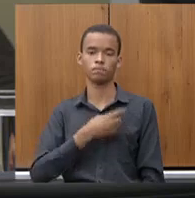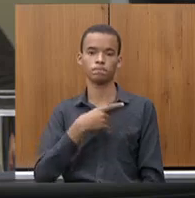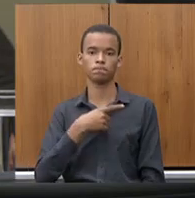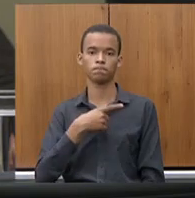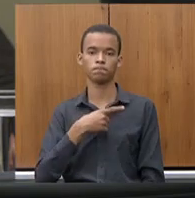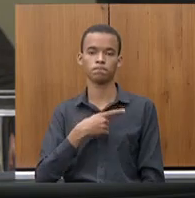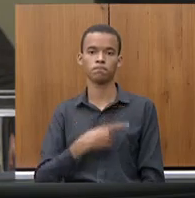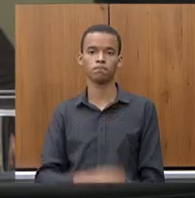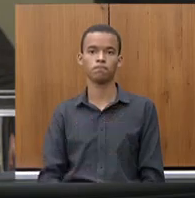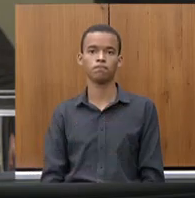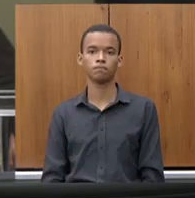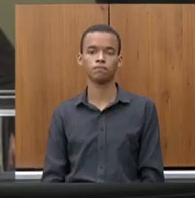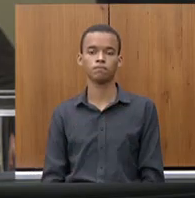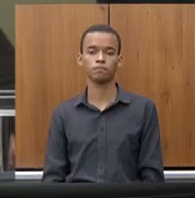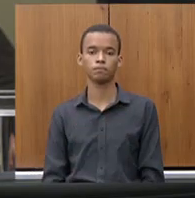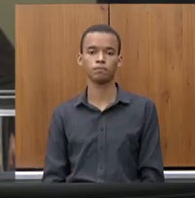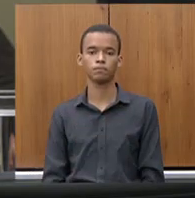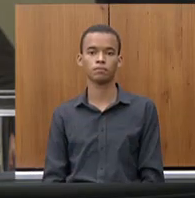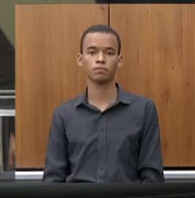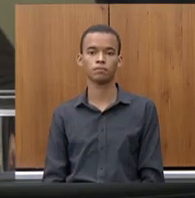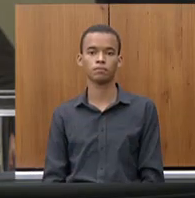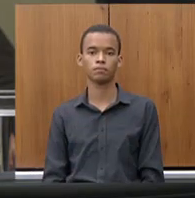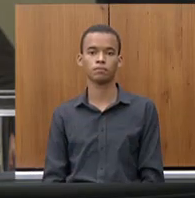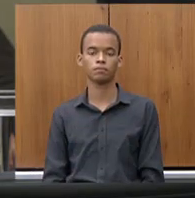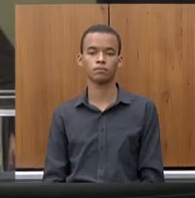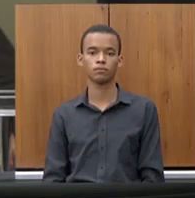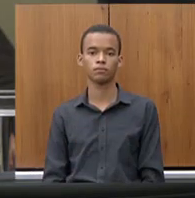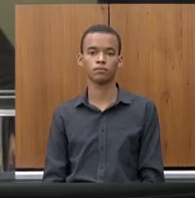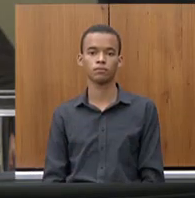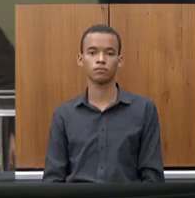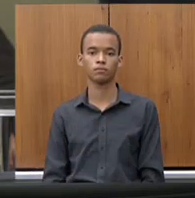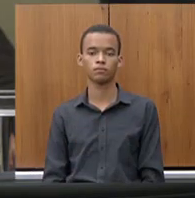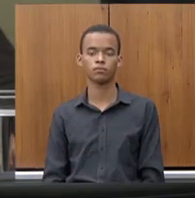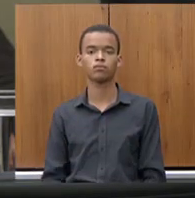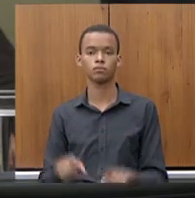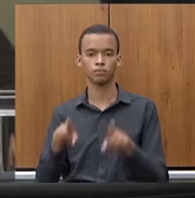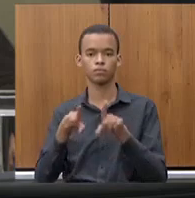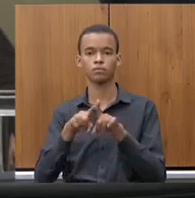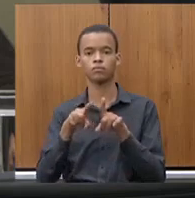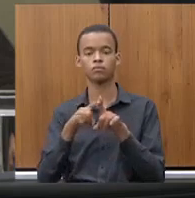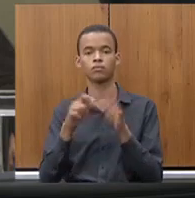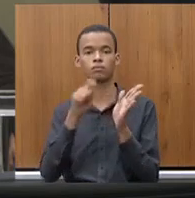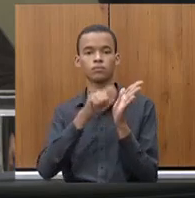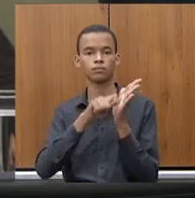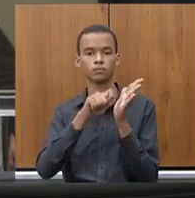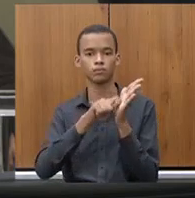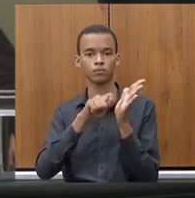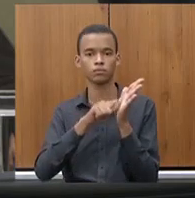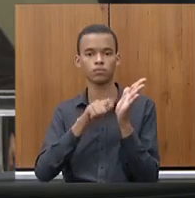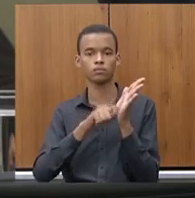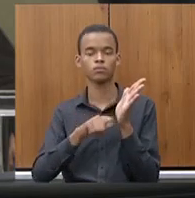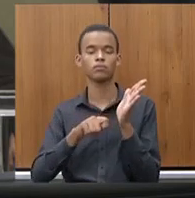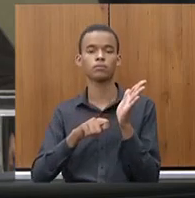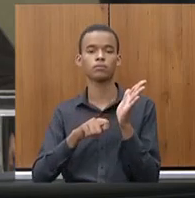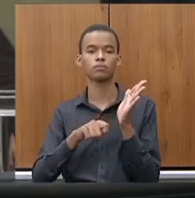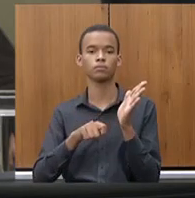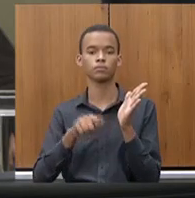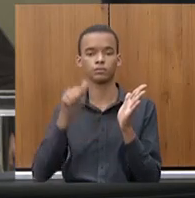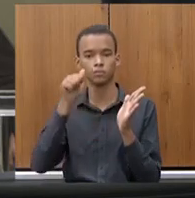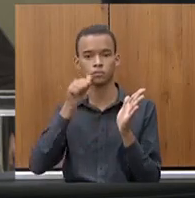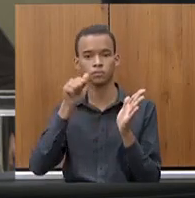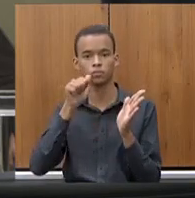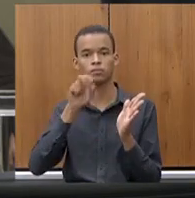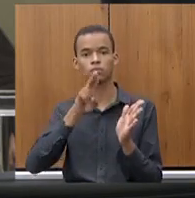registramos aqui acompanhando o nosso convidado de hoje a senhora Fernanda Bolani